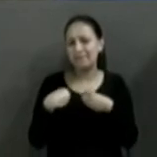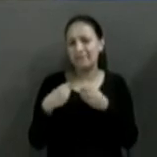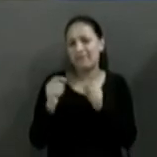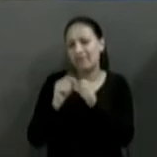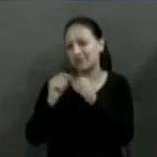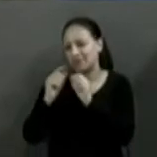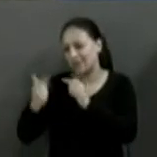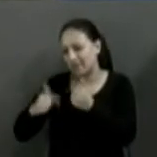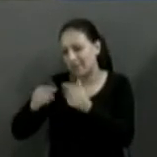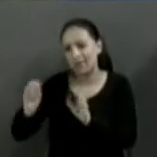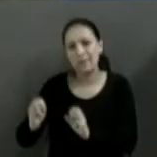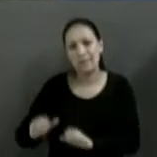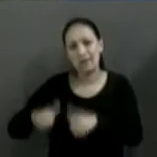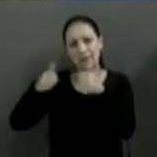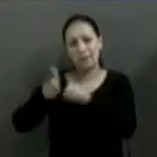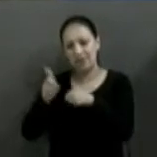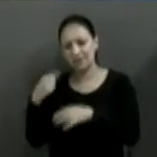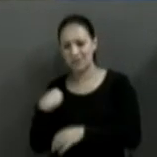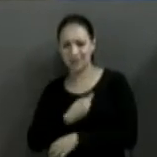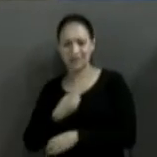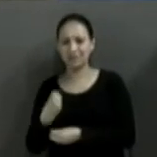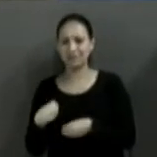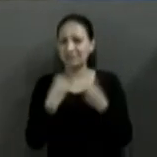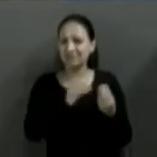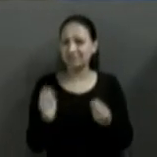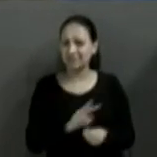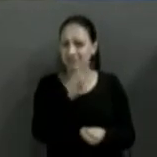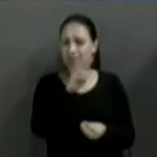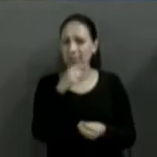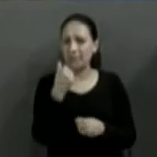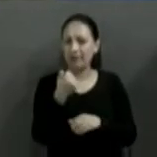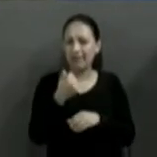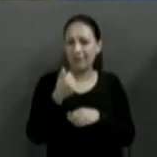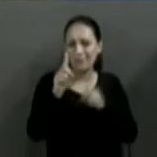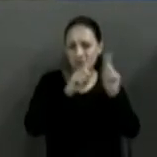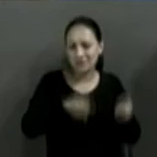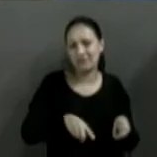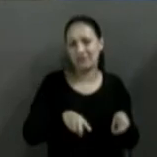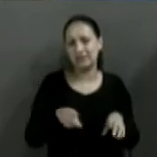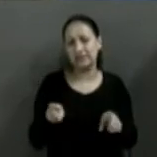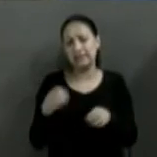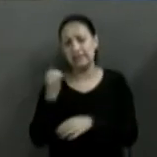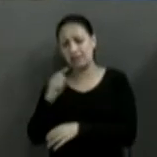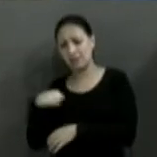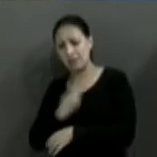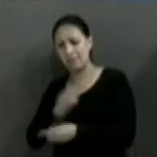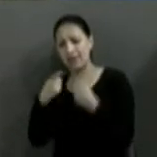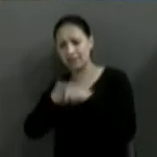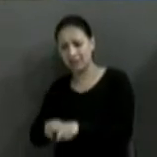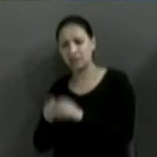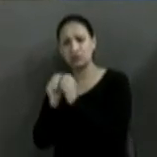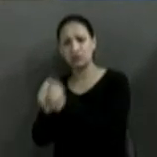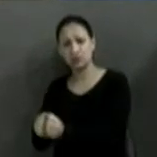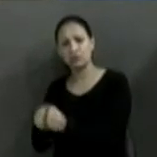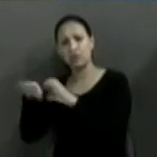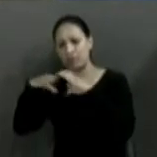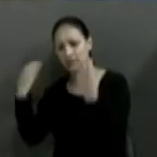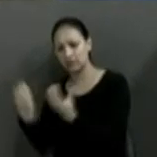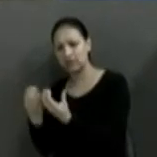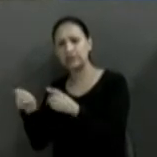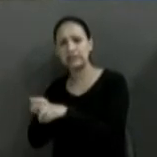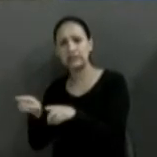valoriza nossos funcionários. Eu acho que a gente valorizar e buscar parcerias com a comunidade, com as entidades